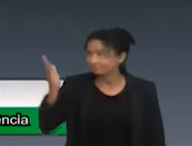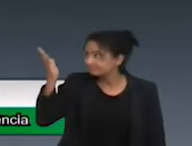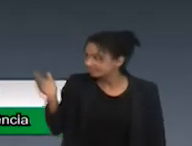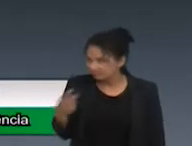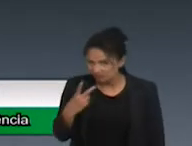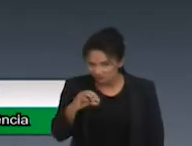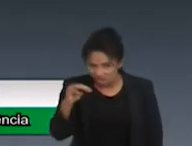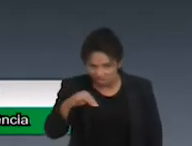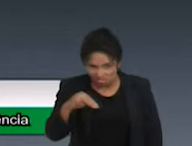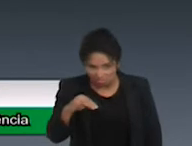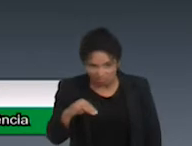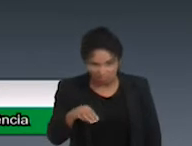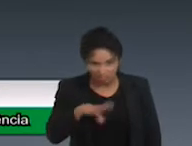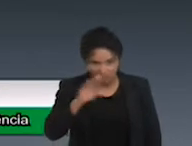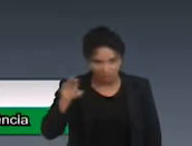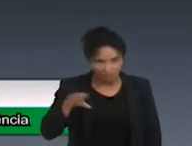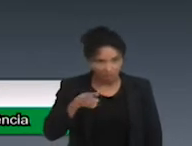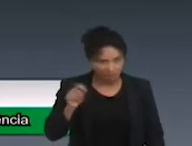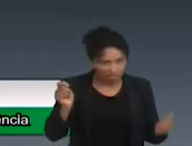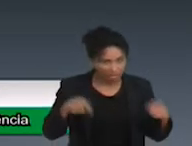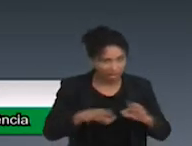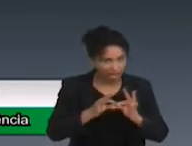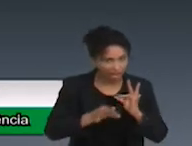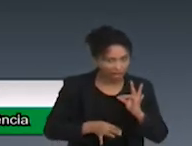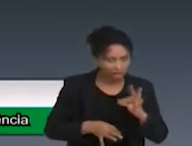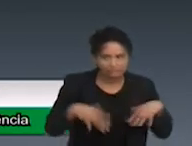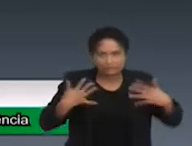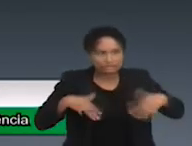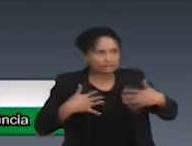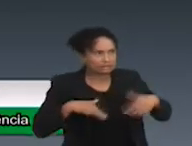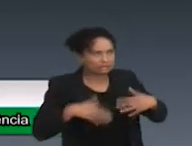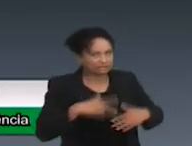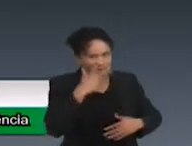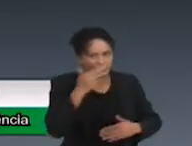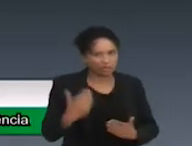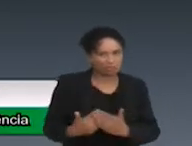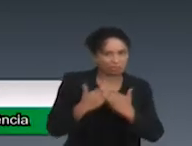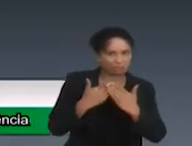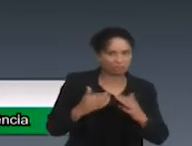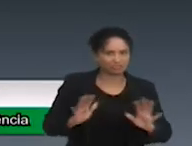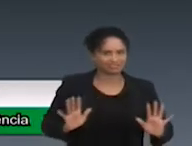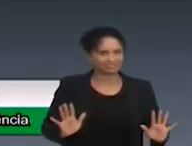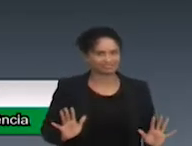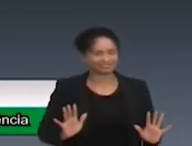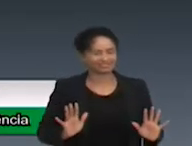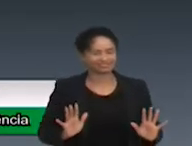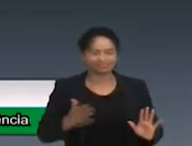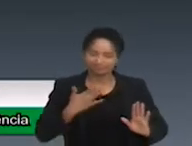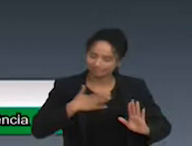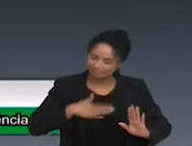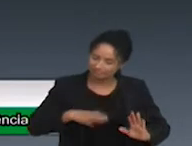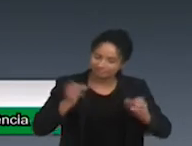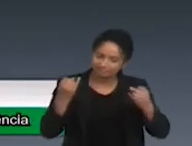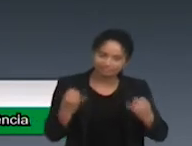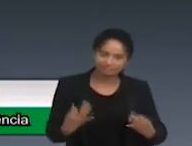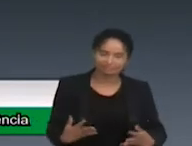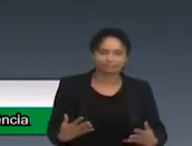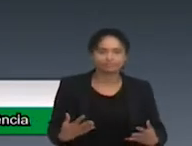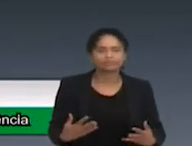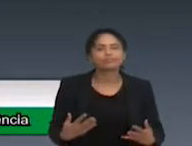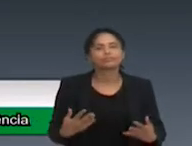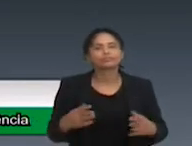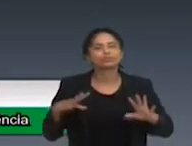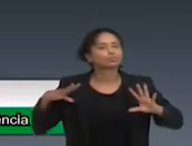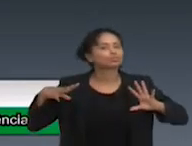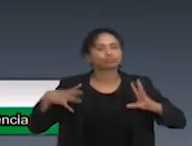e não levar a buzinada que todo mundo, levou, já estou nervosa para não levar a buzinada, a gente vai falar de neuroplasticidade,